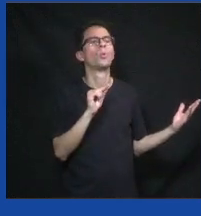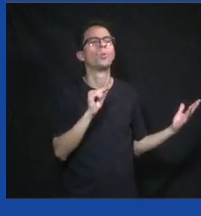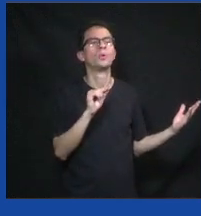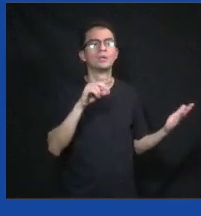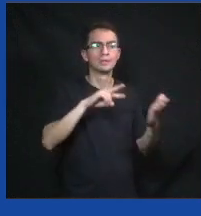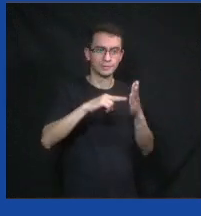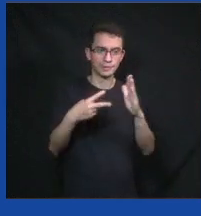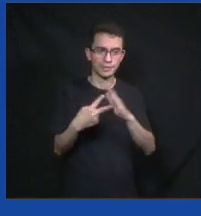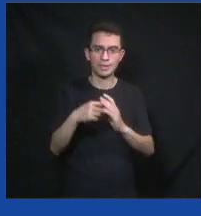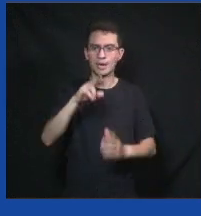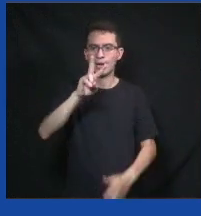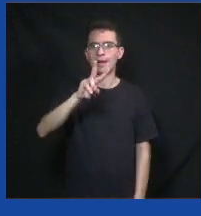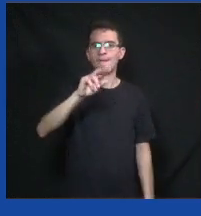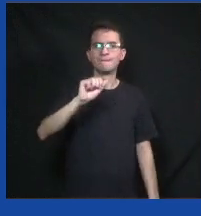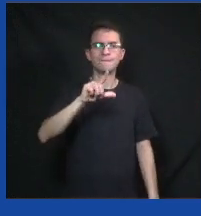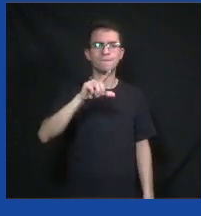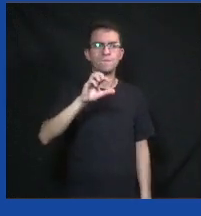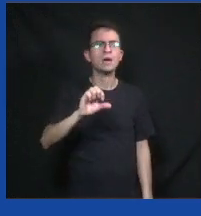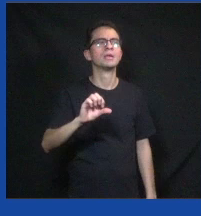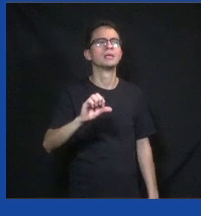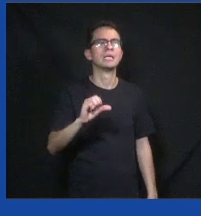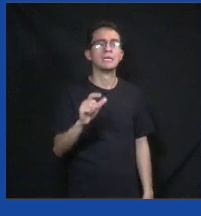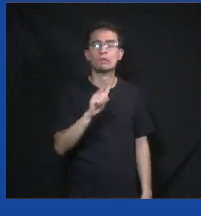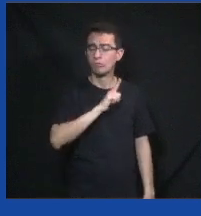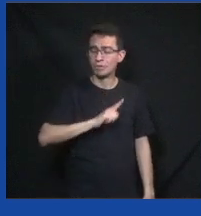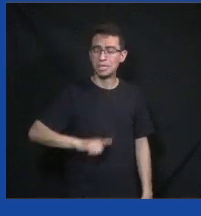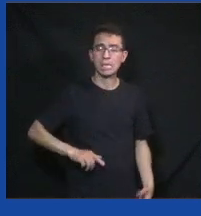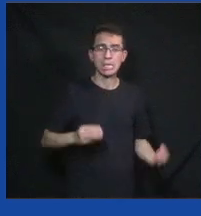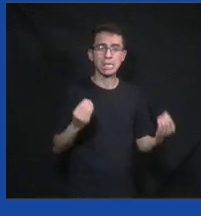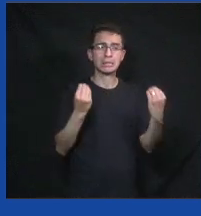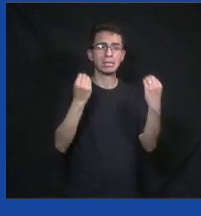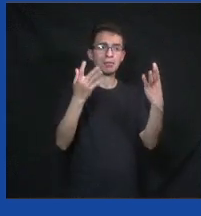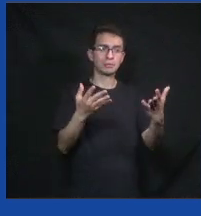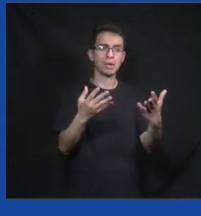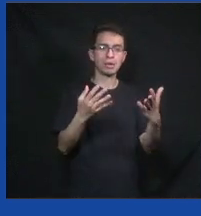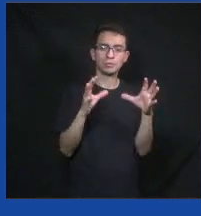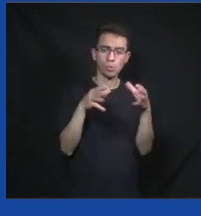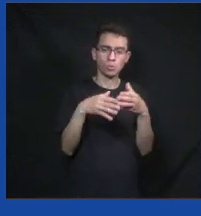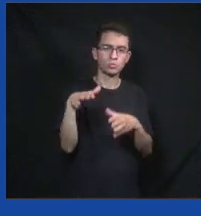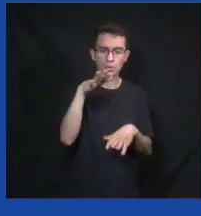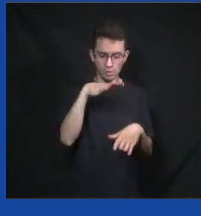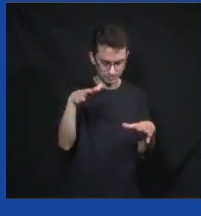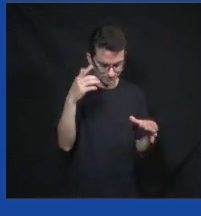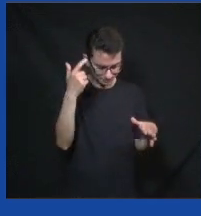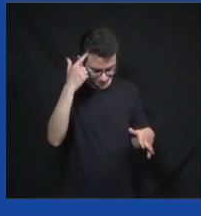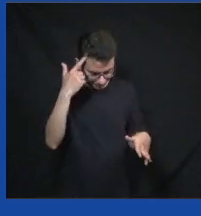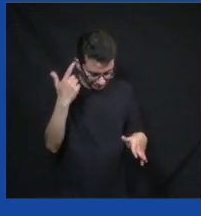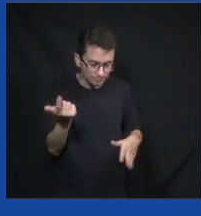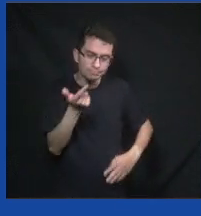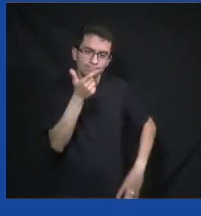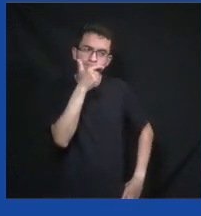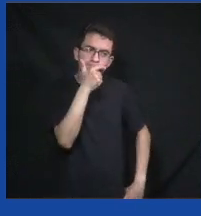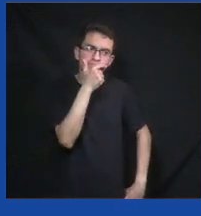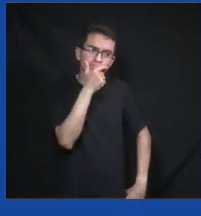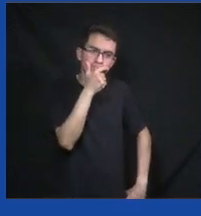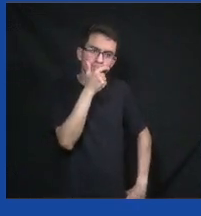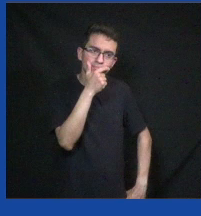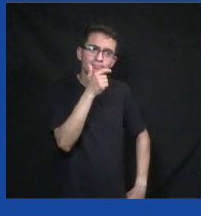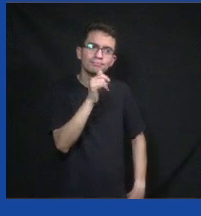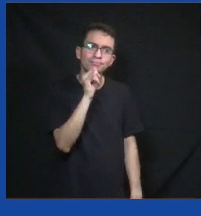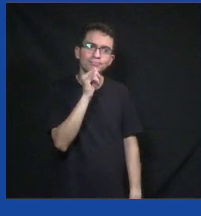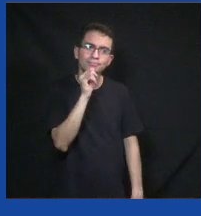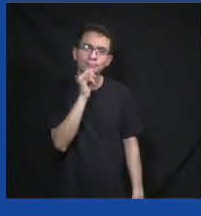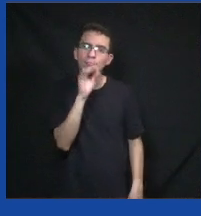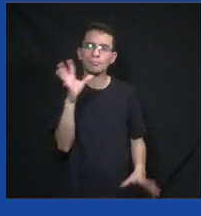e o que o governo, de fato, entrega. Fala muito claro, a gente começa a pensar ali, vamos fazer uma ponte, então. Uma ponte entre o cidadão e o governo de uma